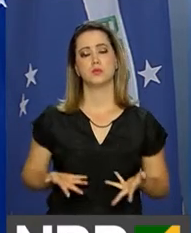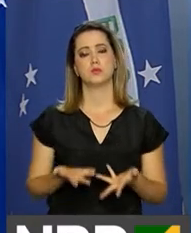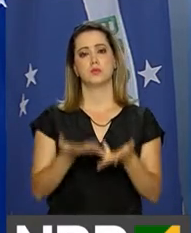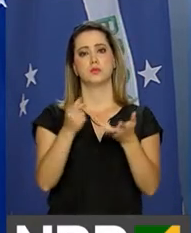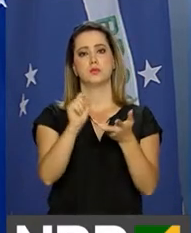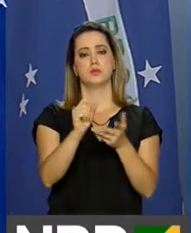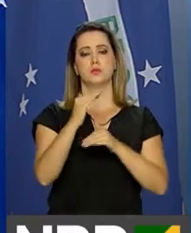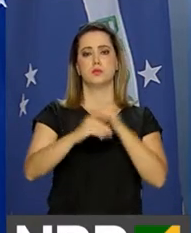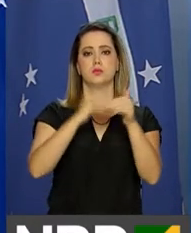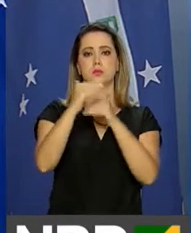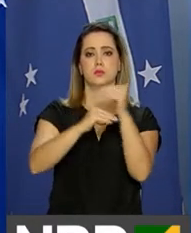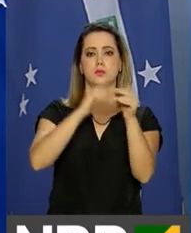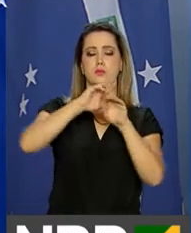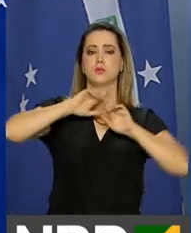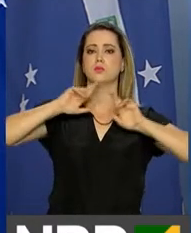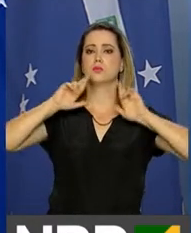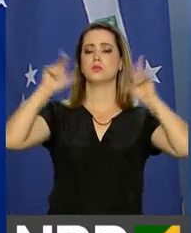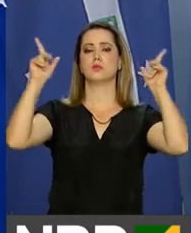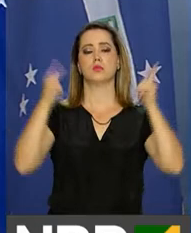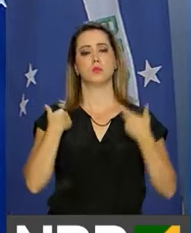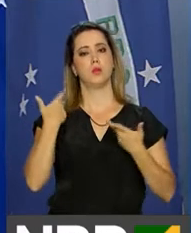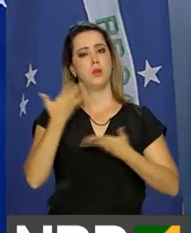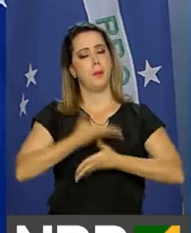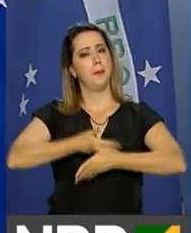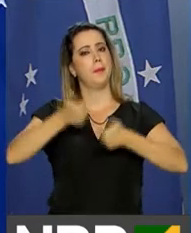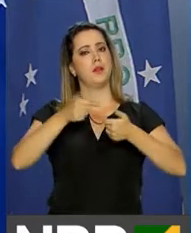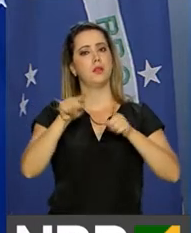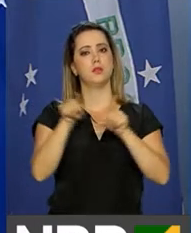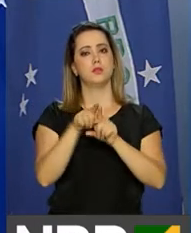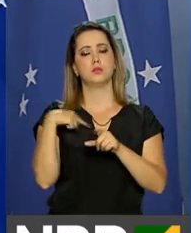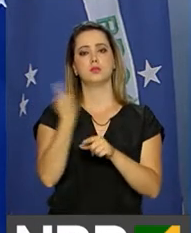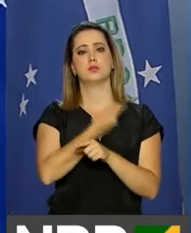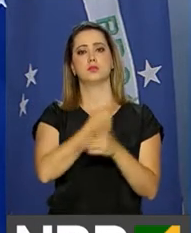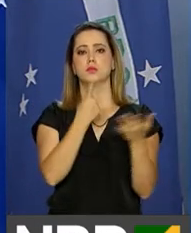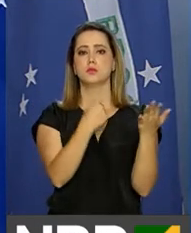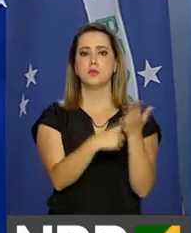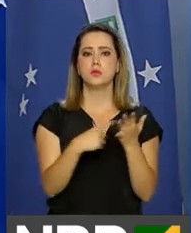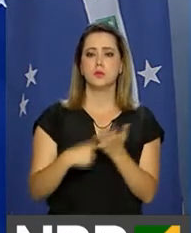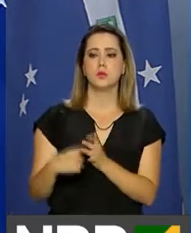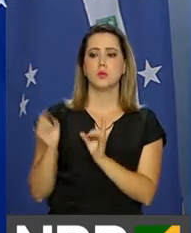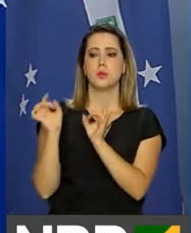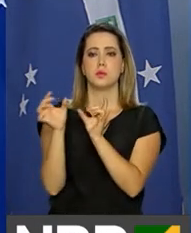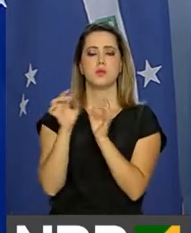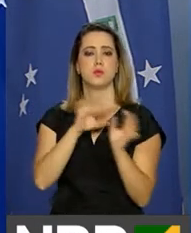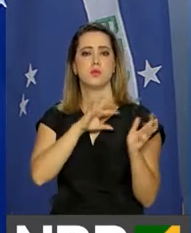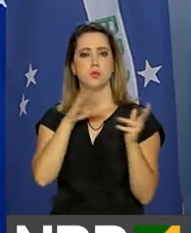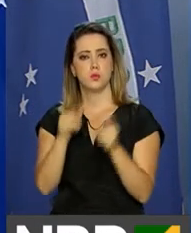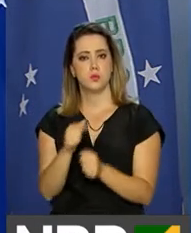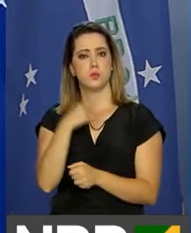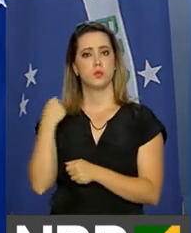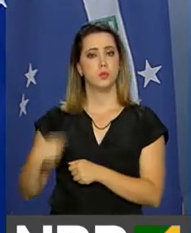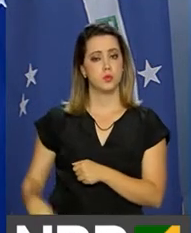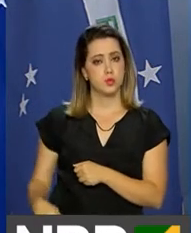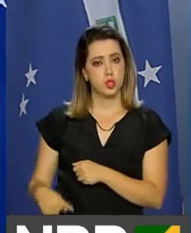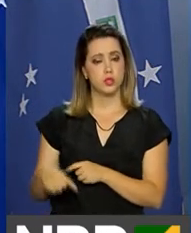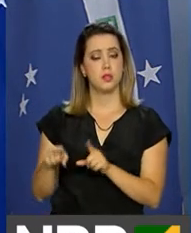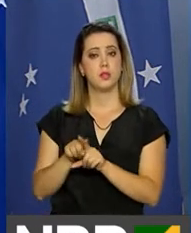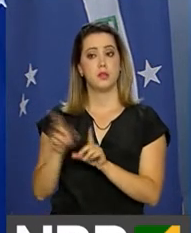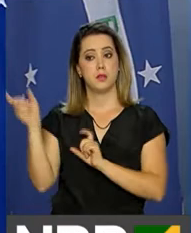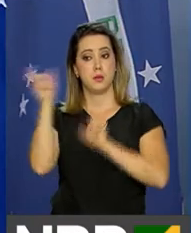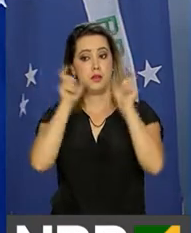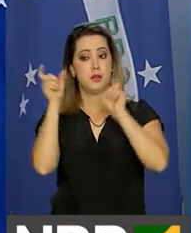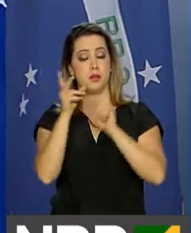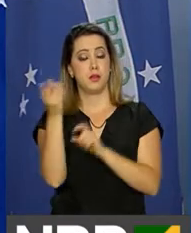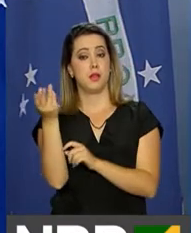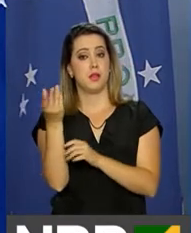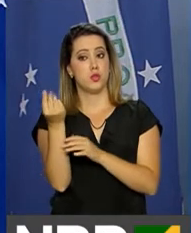a crescente diversificação qualitativa de nossa pauta exportadora para a China e atrair novos